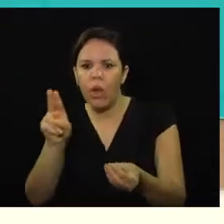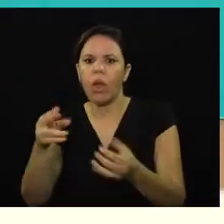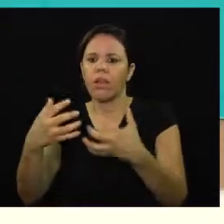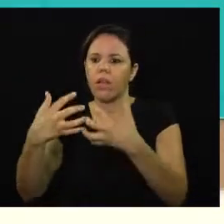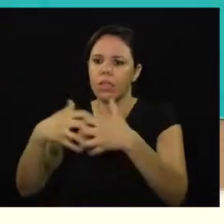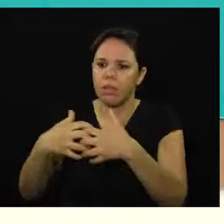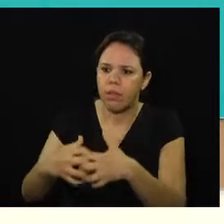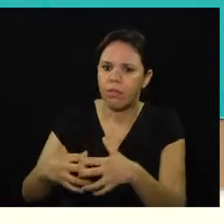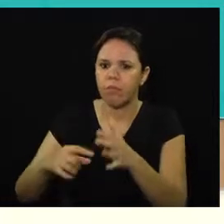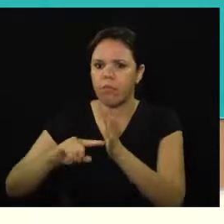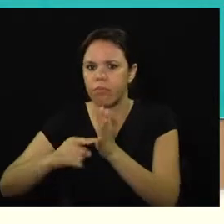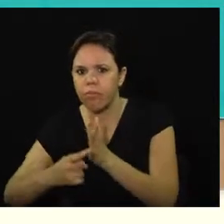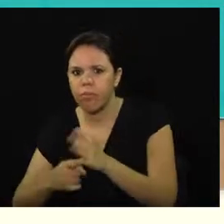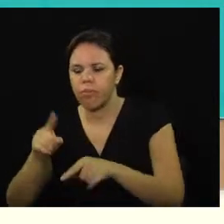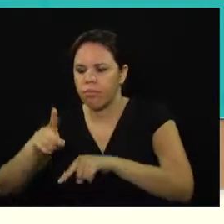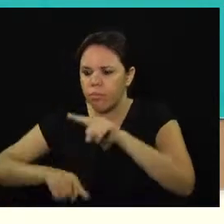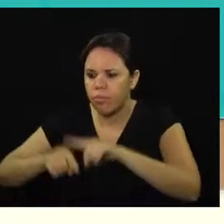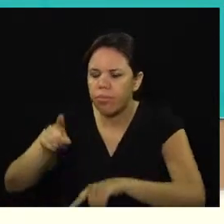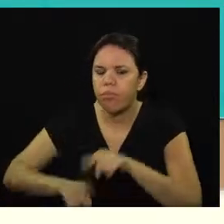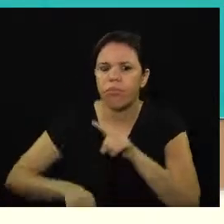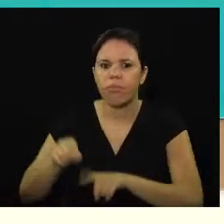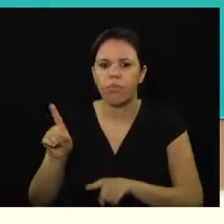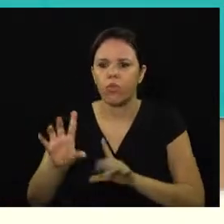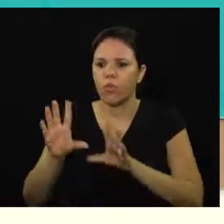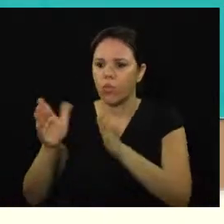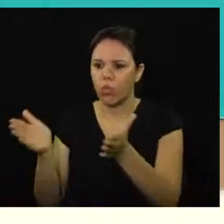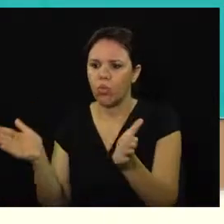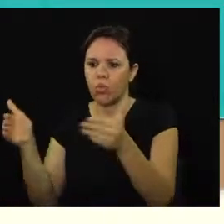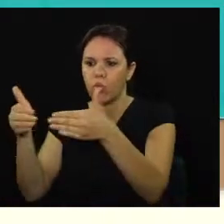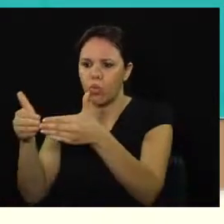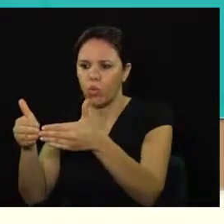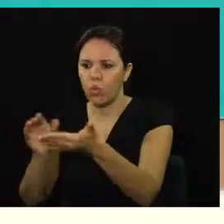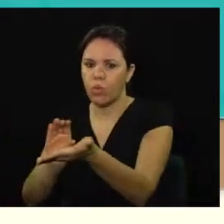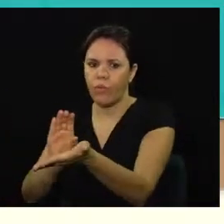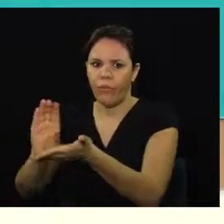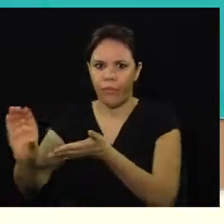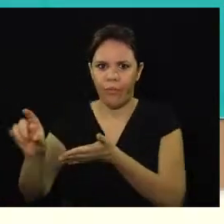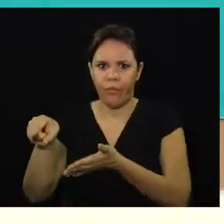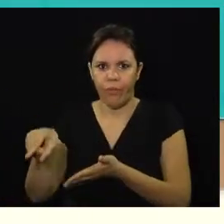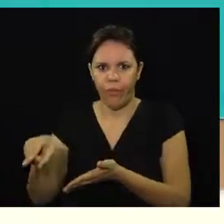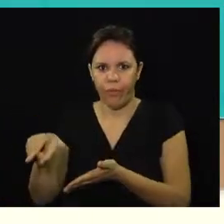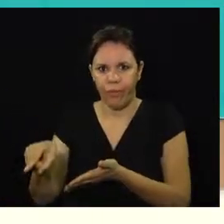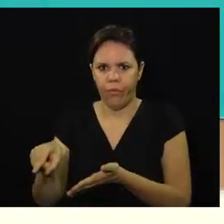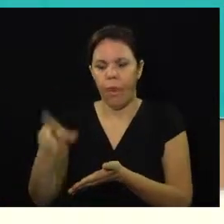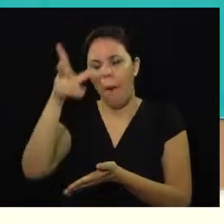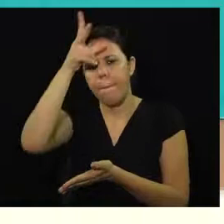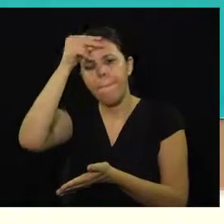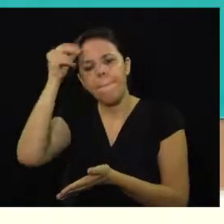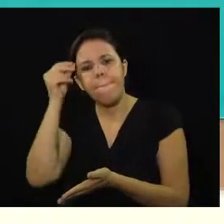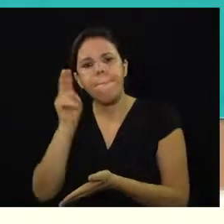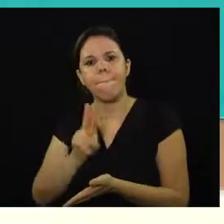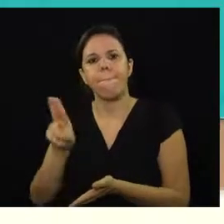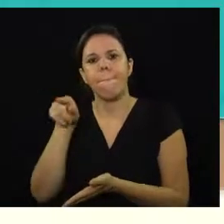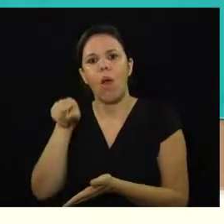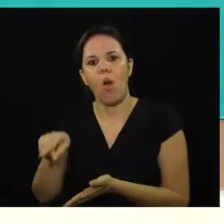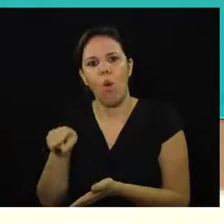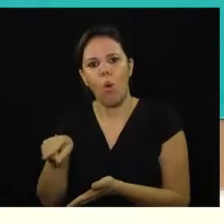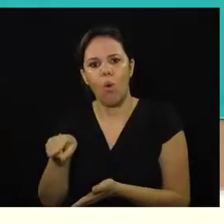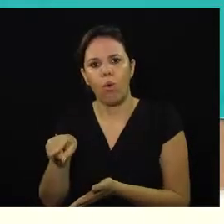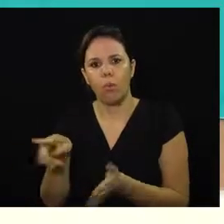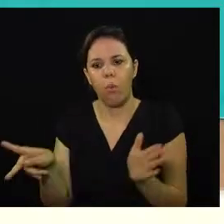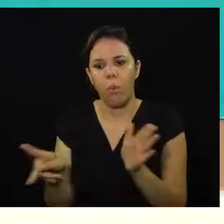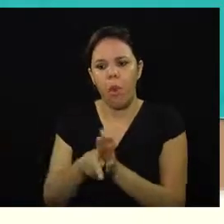equipamentos toda a destinação dessas verbas como são verbas públicas a gente